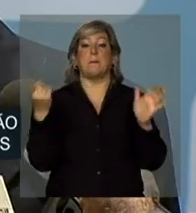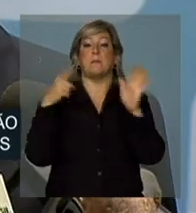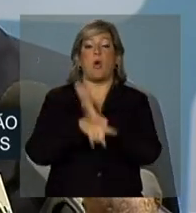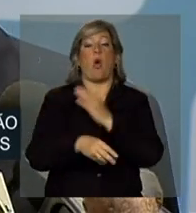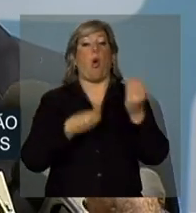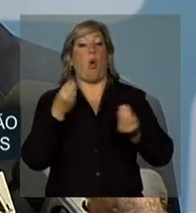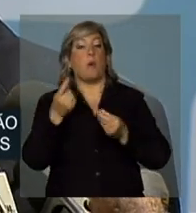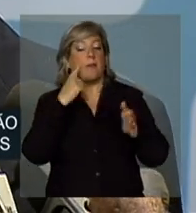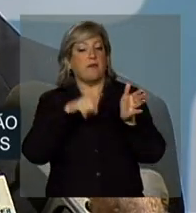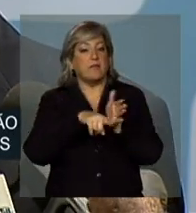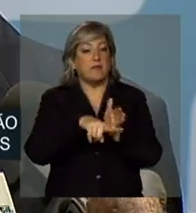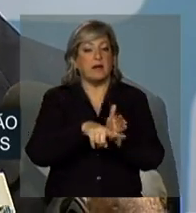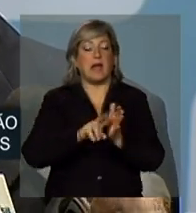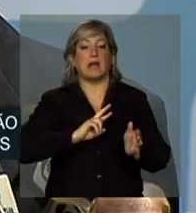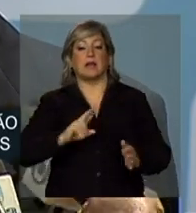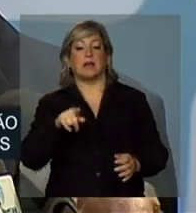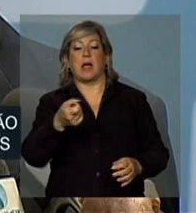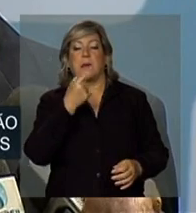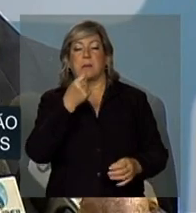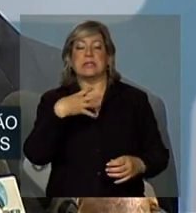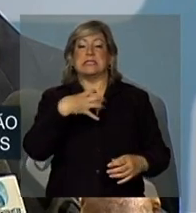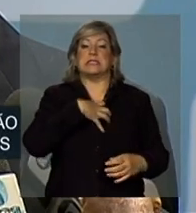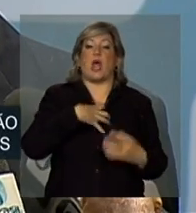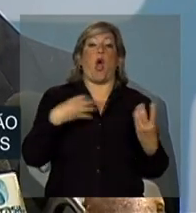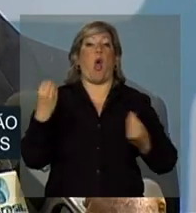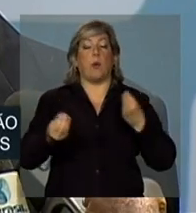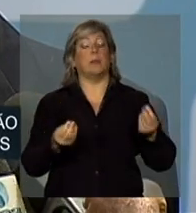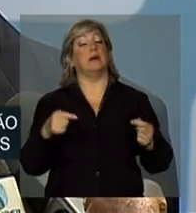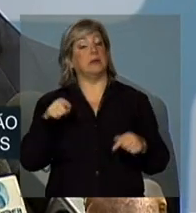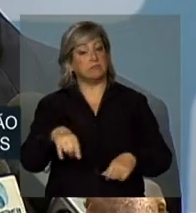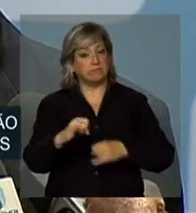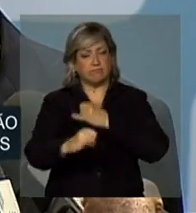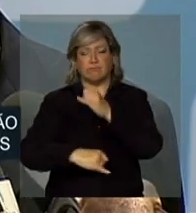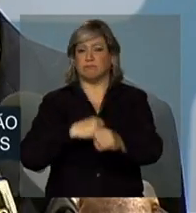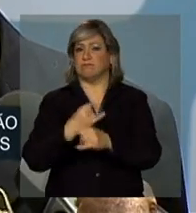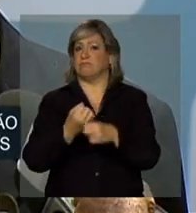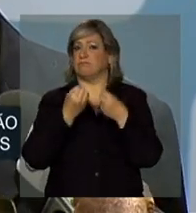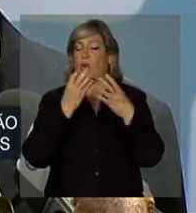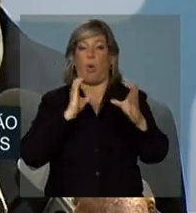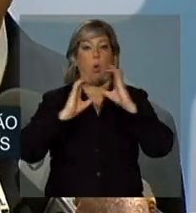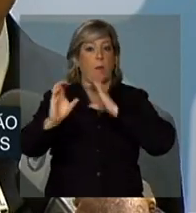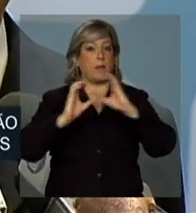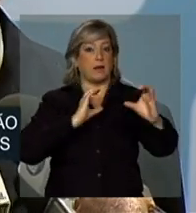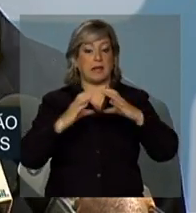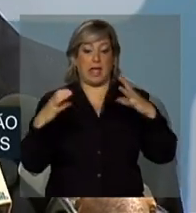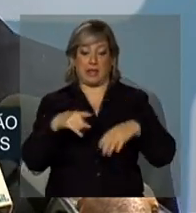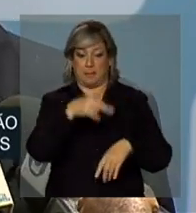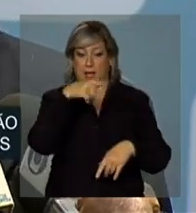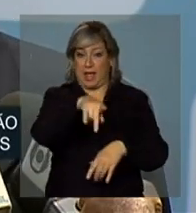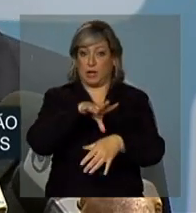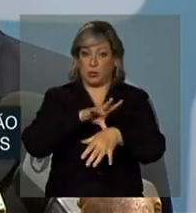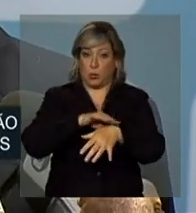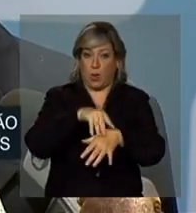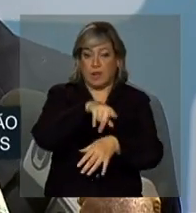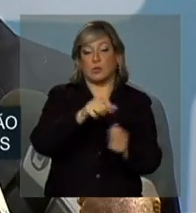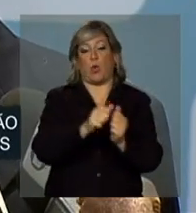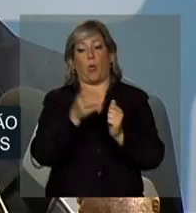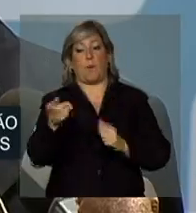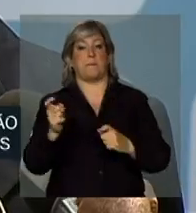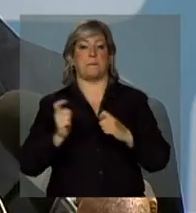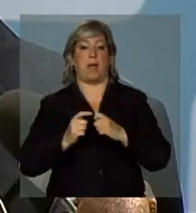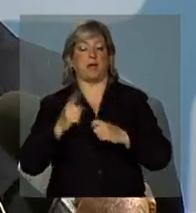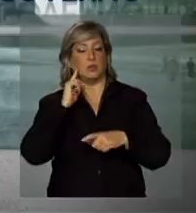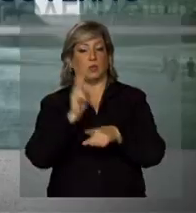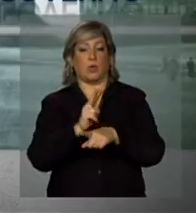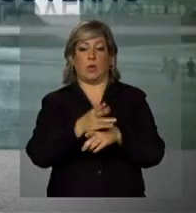qual foi a resposta de um determinado medicamento. Ou seja, o portal também é um instrumento de comunicação entre o paciente e o seu médico que o